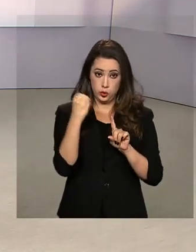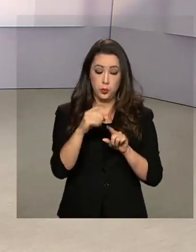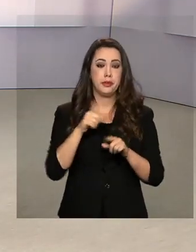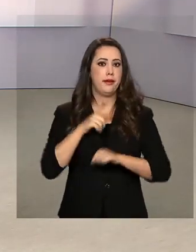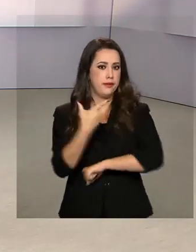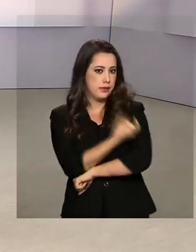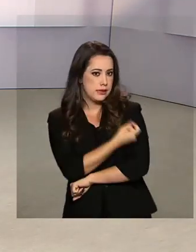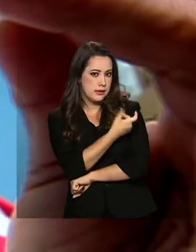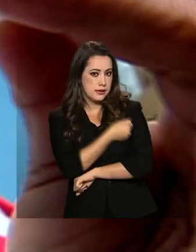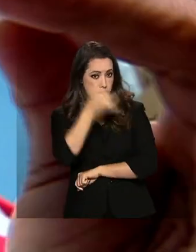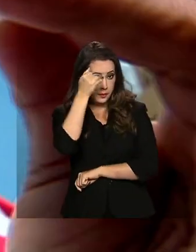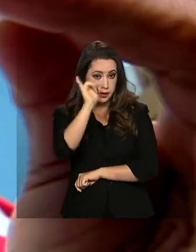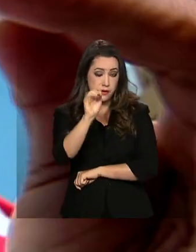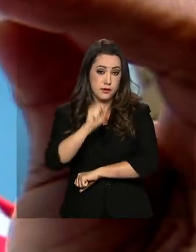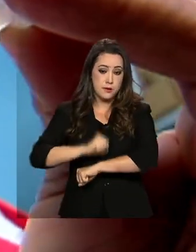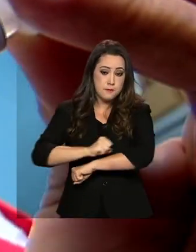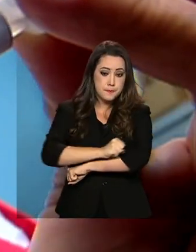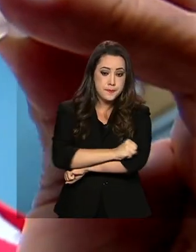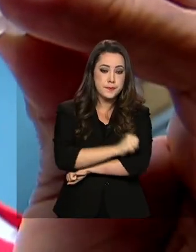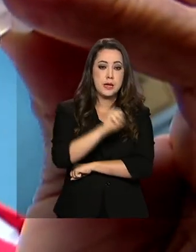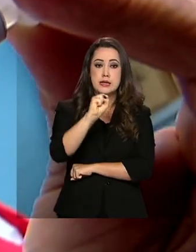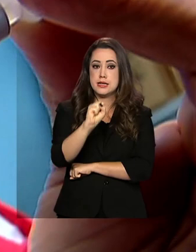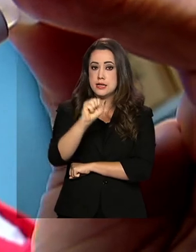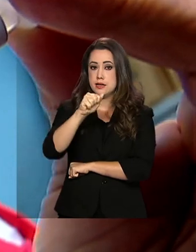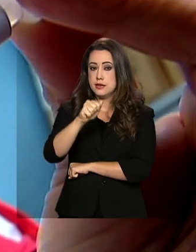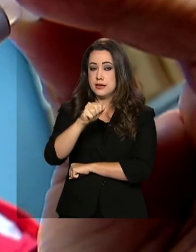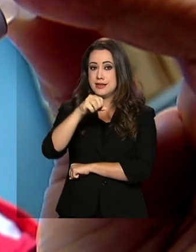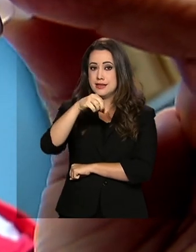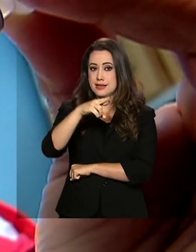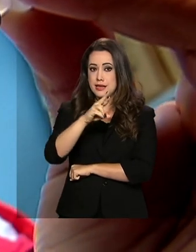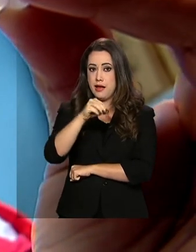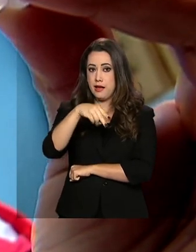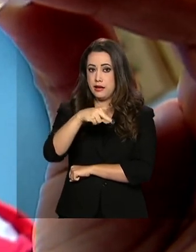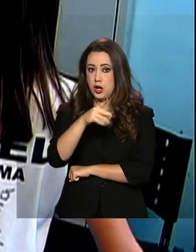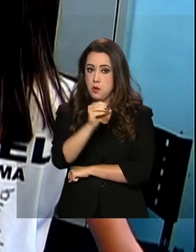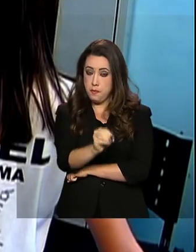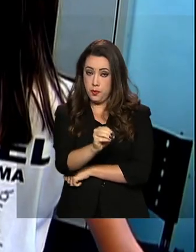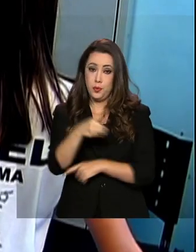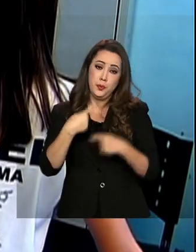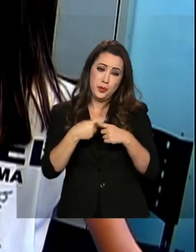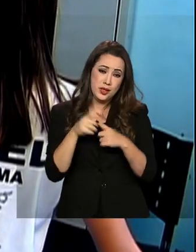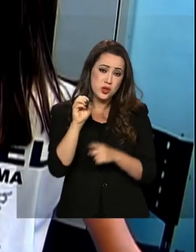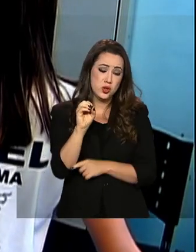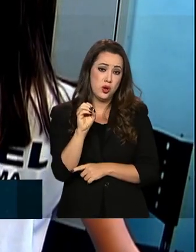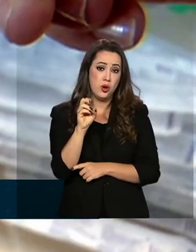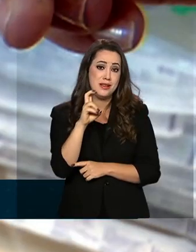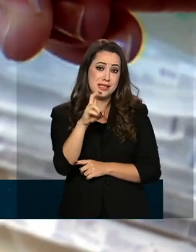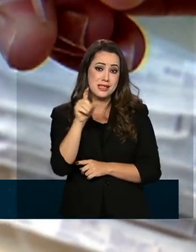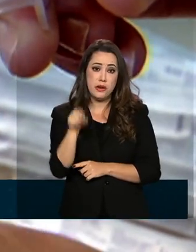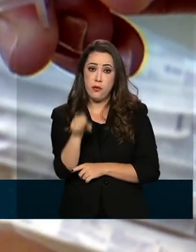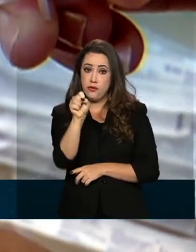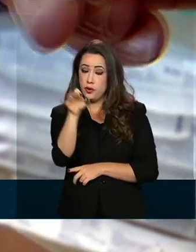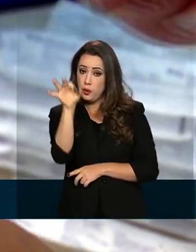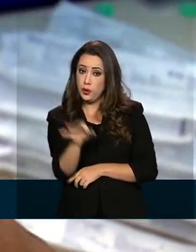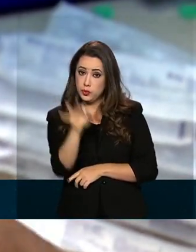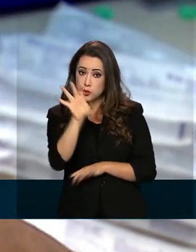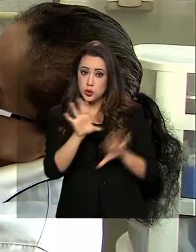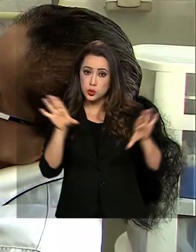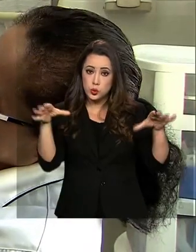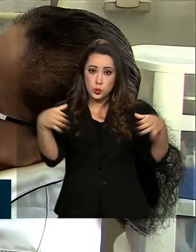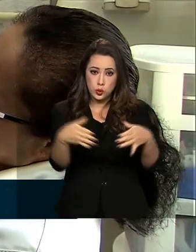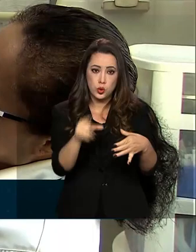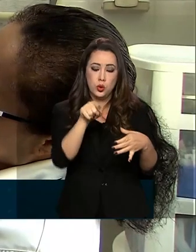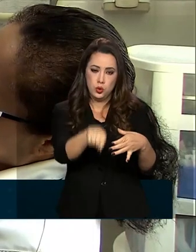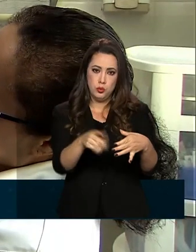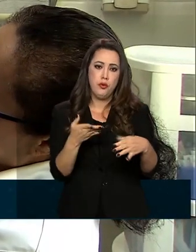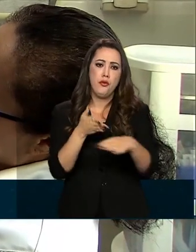contra o sarampo. Segundo o Ministério da Saúde, apenas 5,8% do público-alvo, pessoas entre 20 e 49